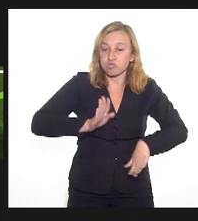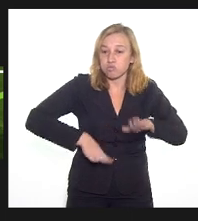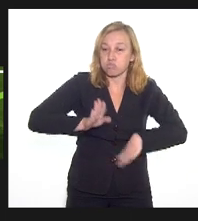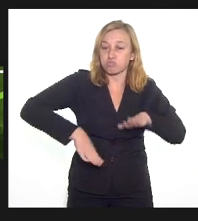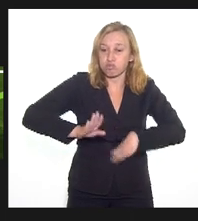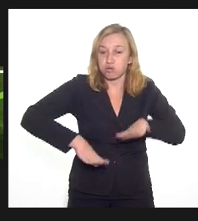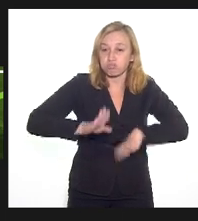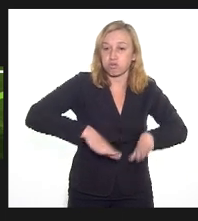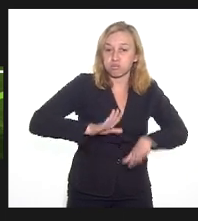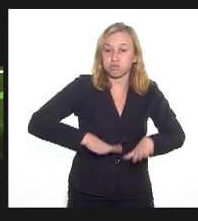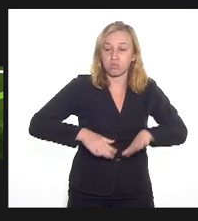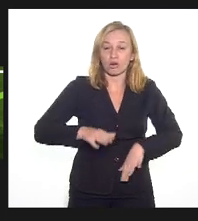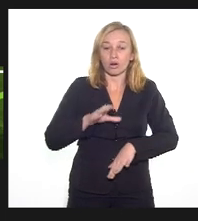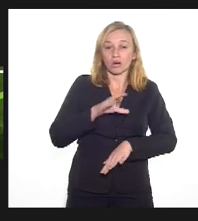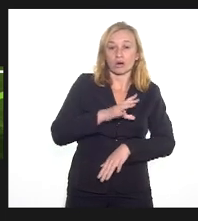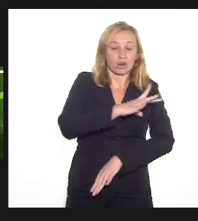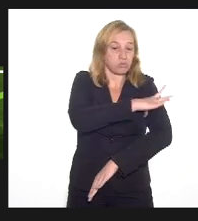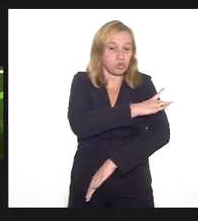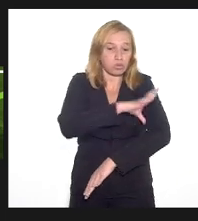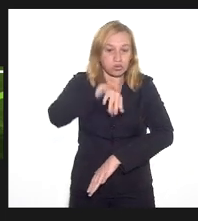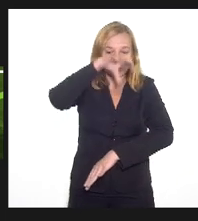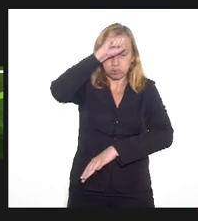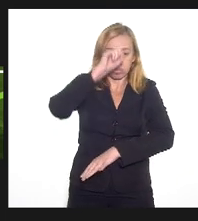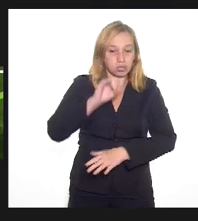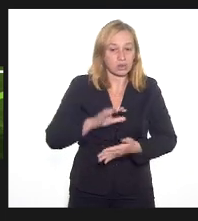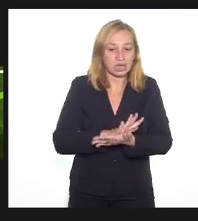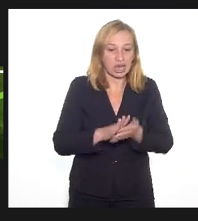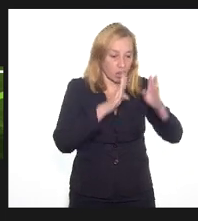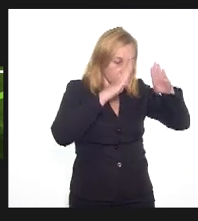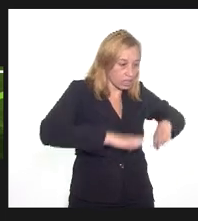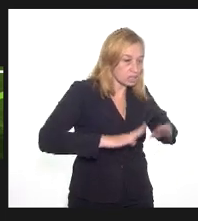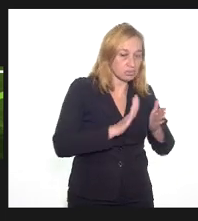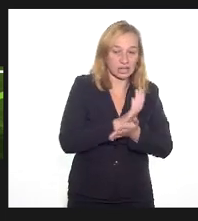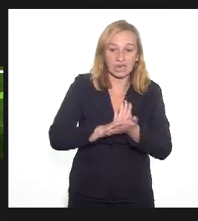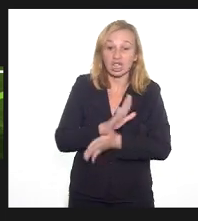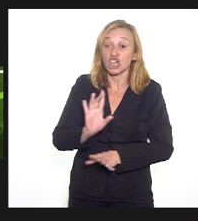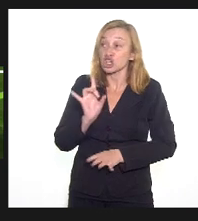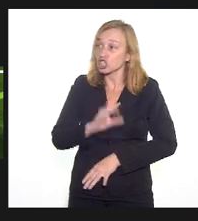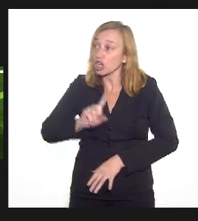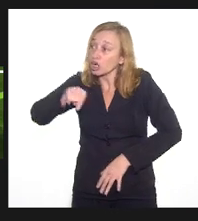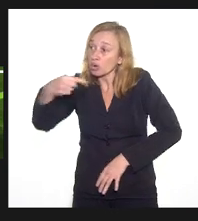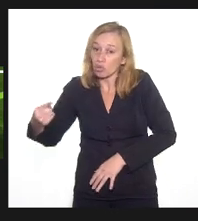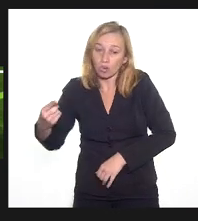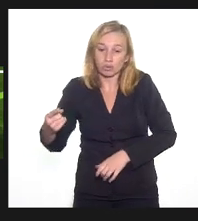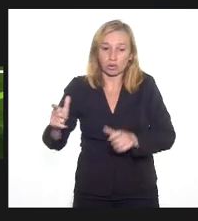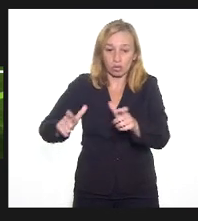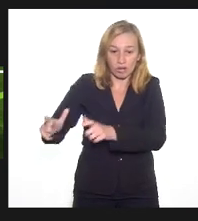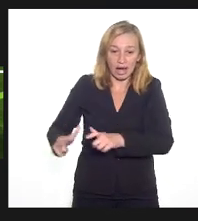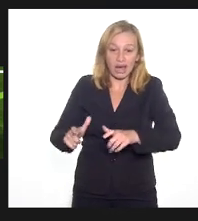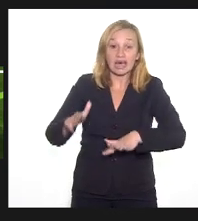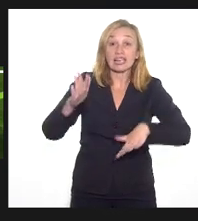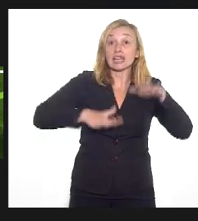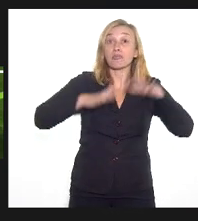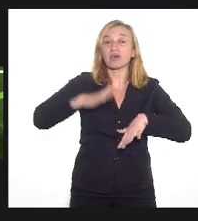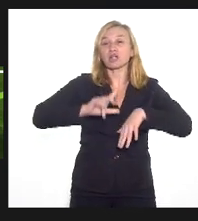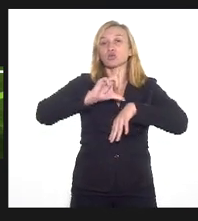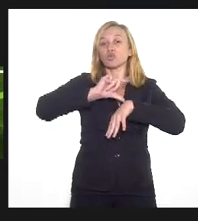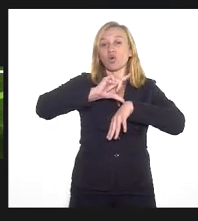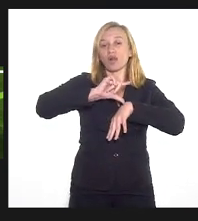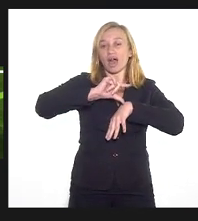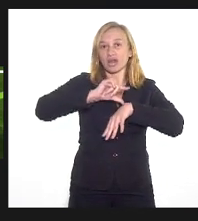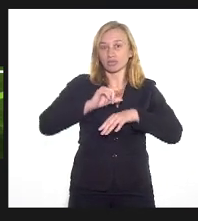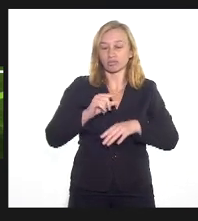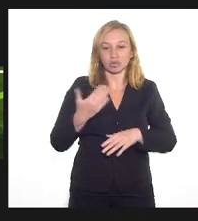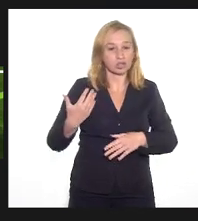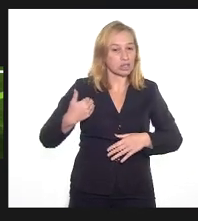assumindo o seu candomblé. Já em outras ocasiões, eles estão permitindo, mas com determinado horário de toque, eles não querem que entre Uber